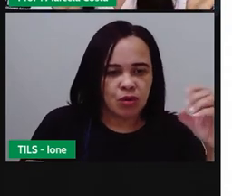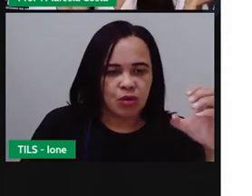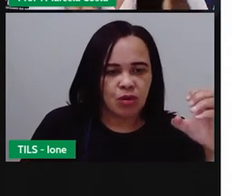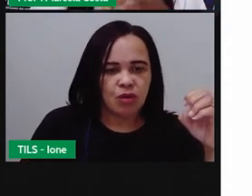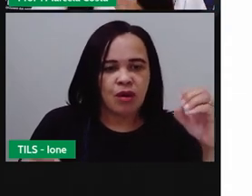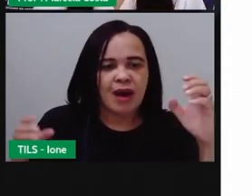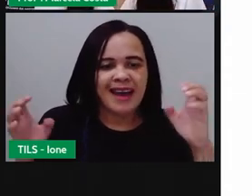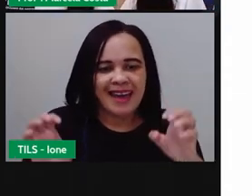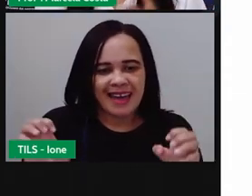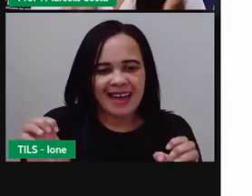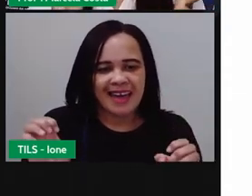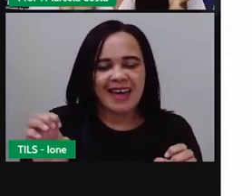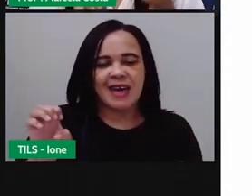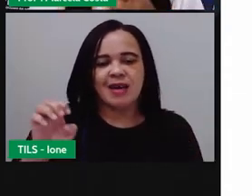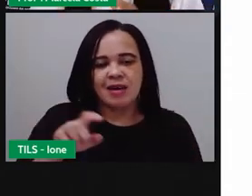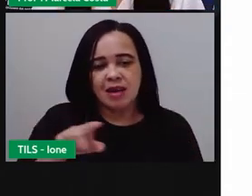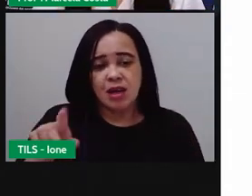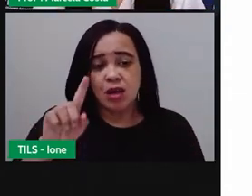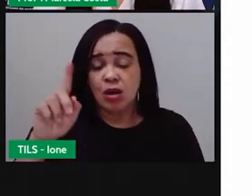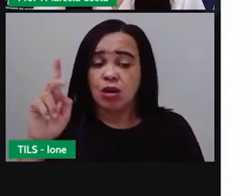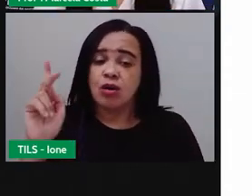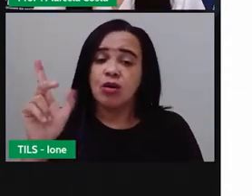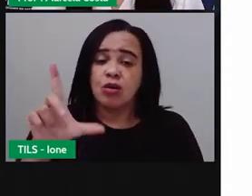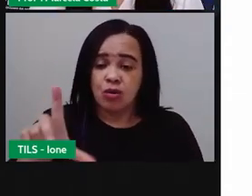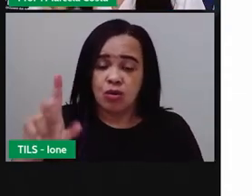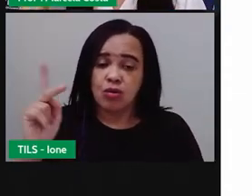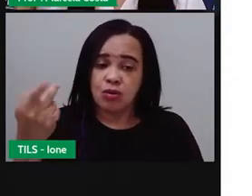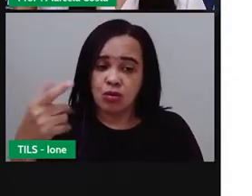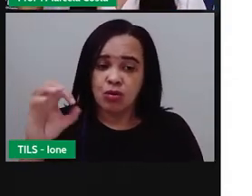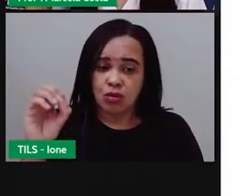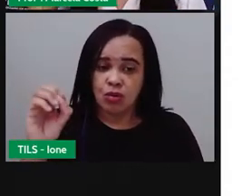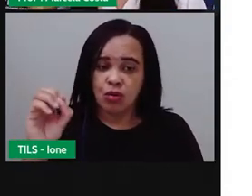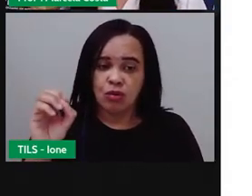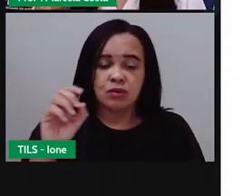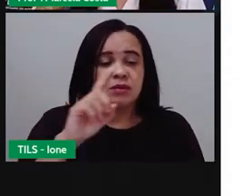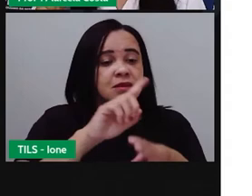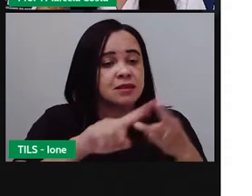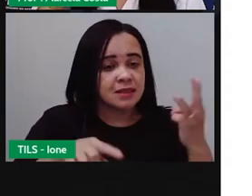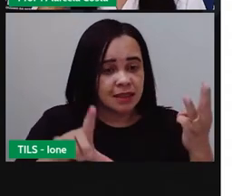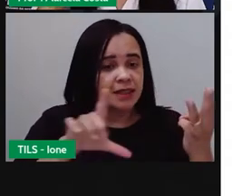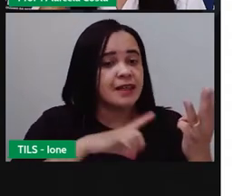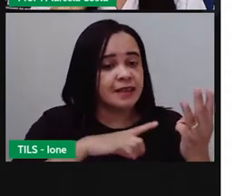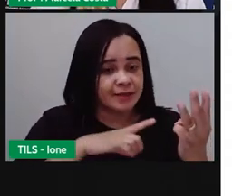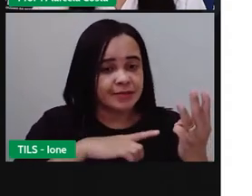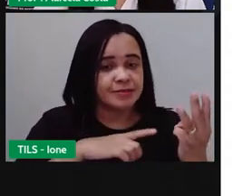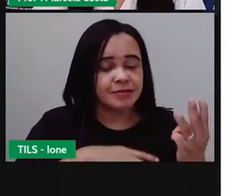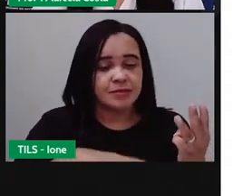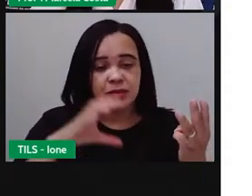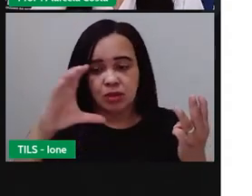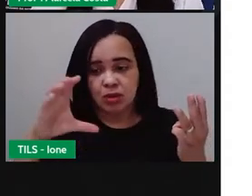coelho? Coelho? Três vezes.